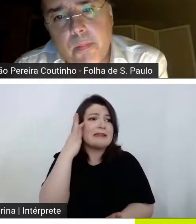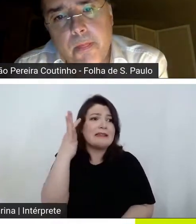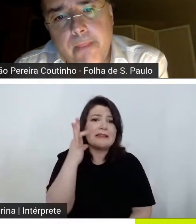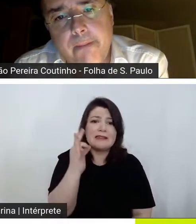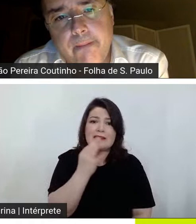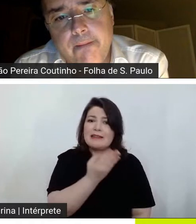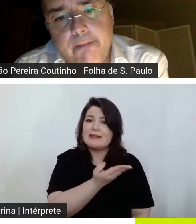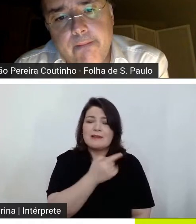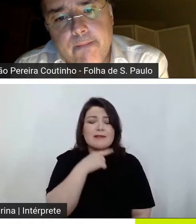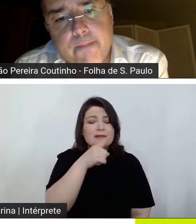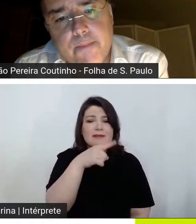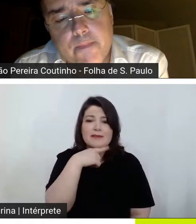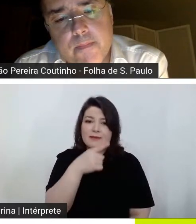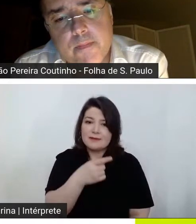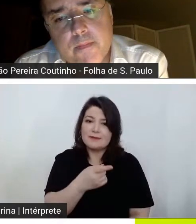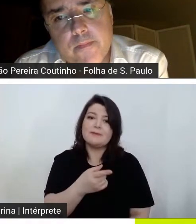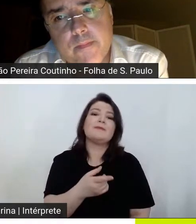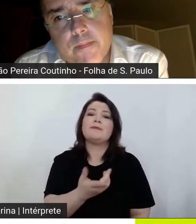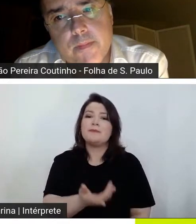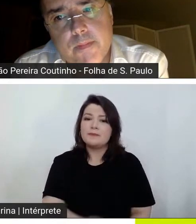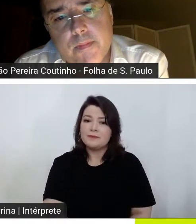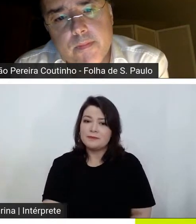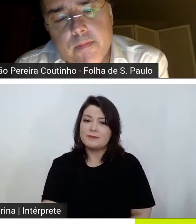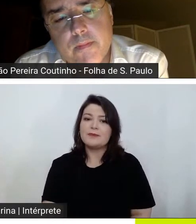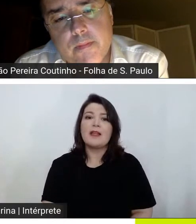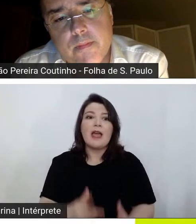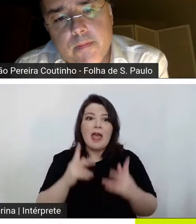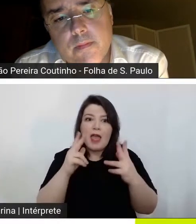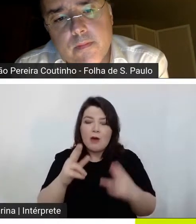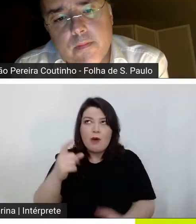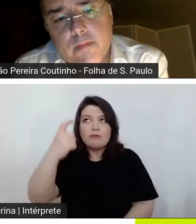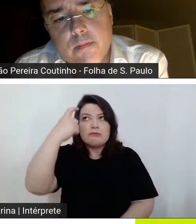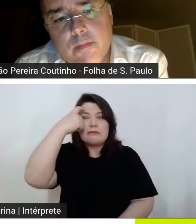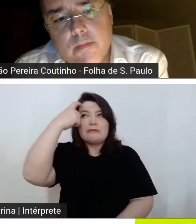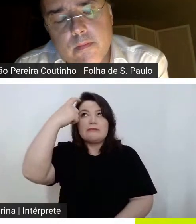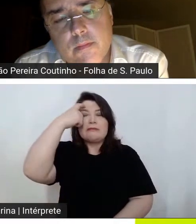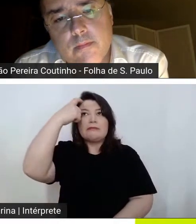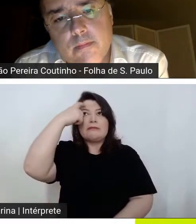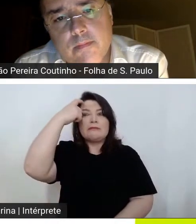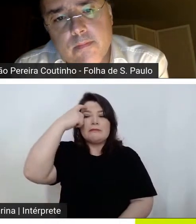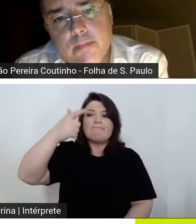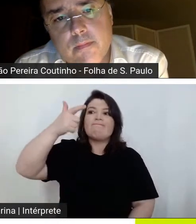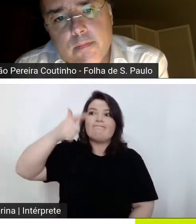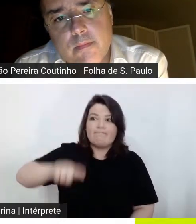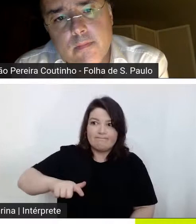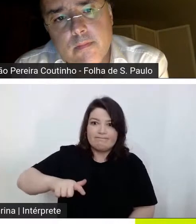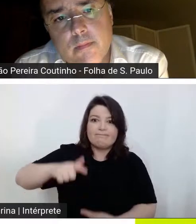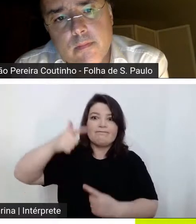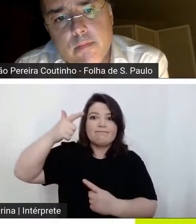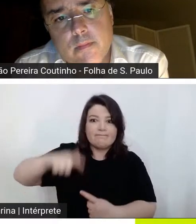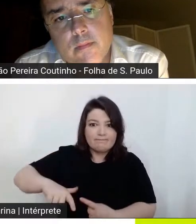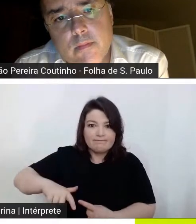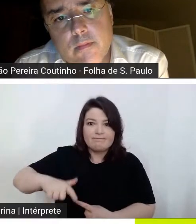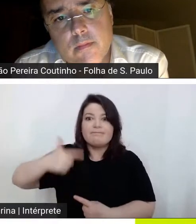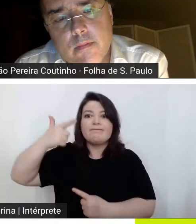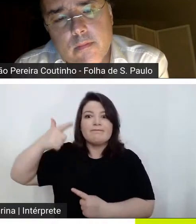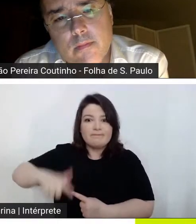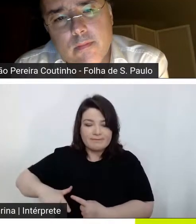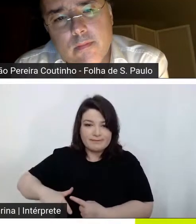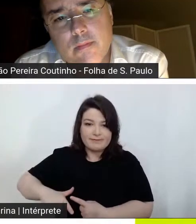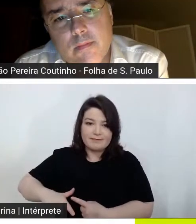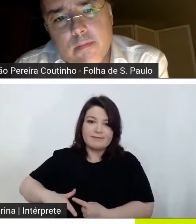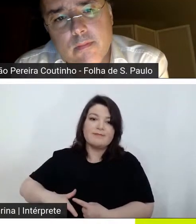essa é a essência da compulsão à repetição a compulsão à repetição ela é